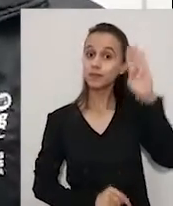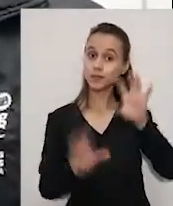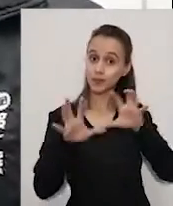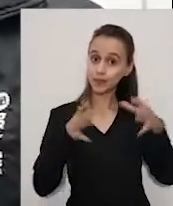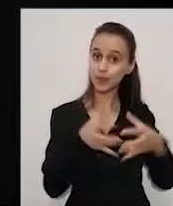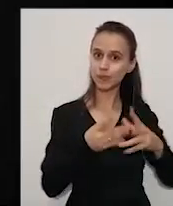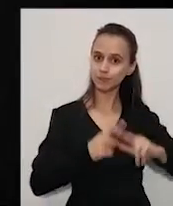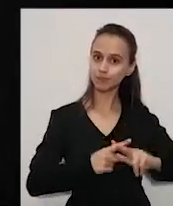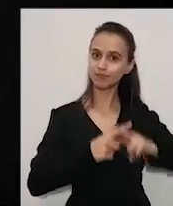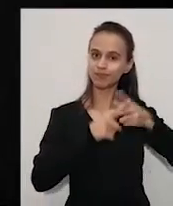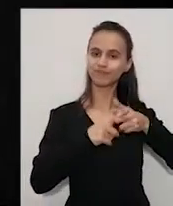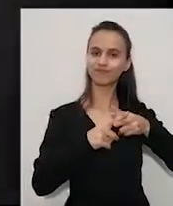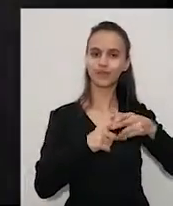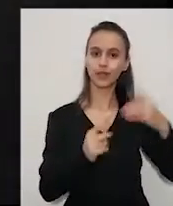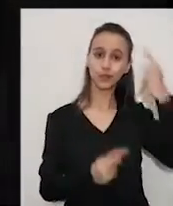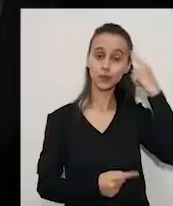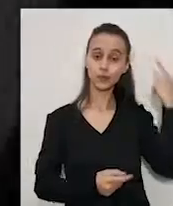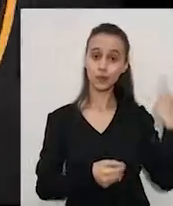Grande Curitiba.